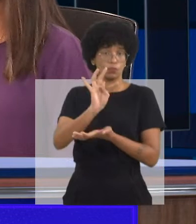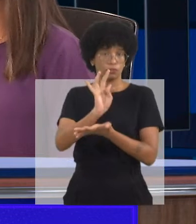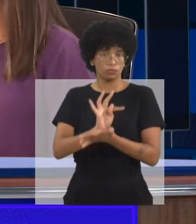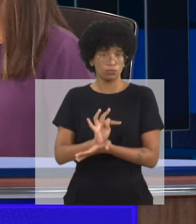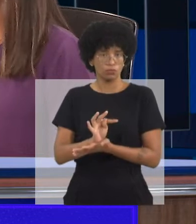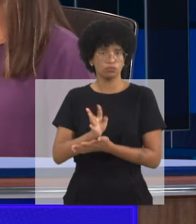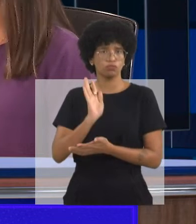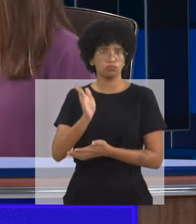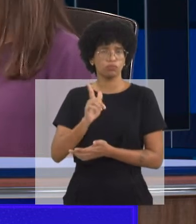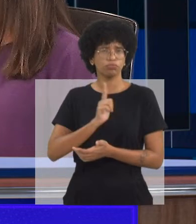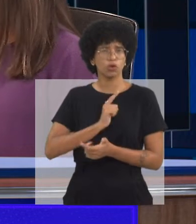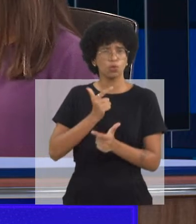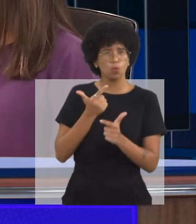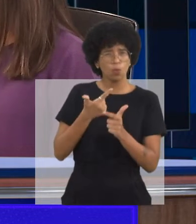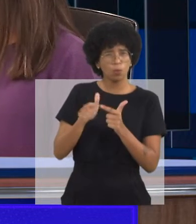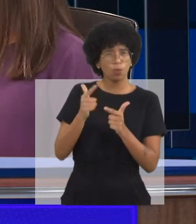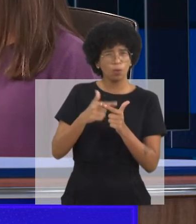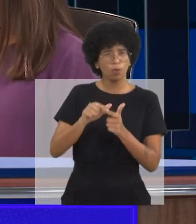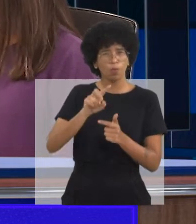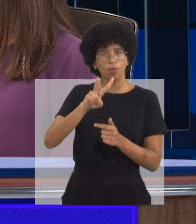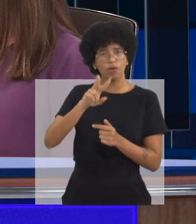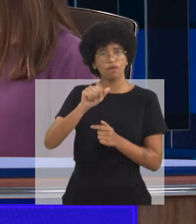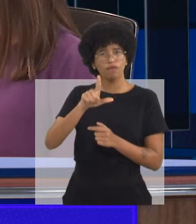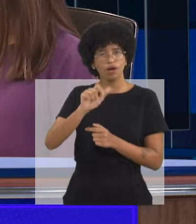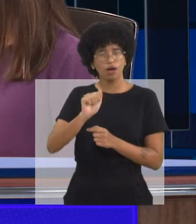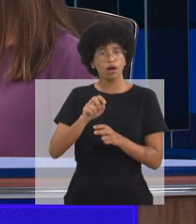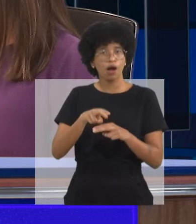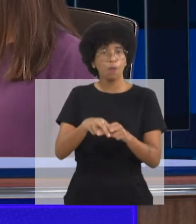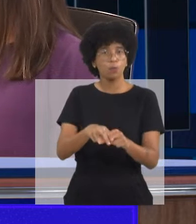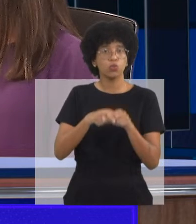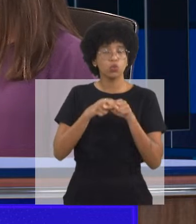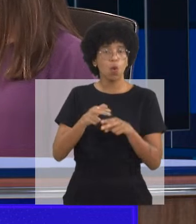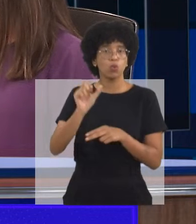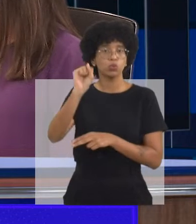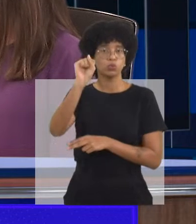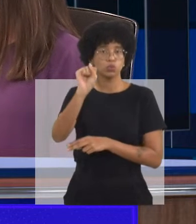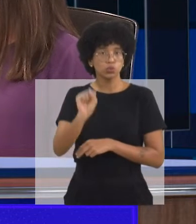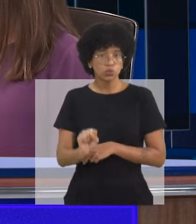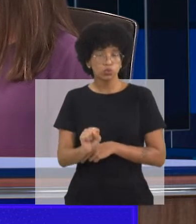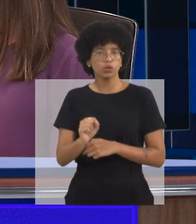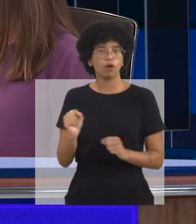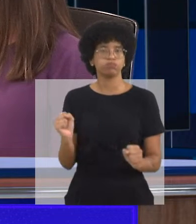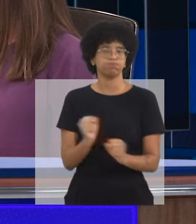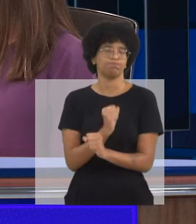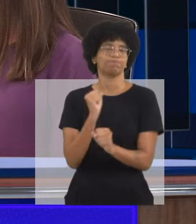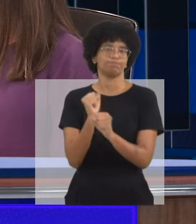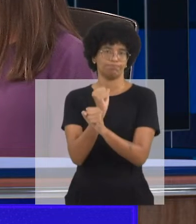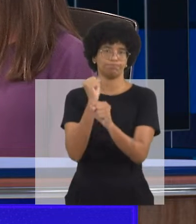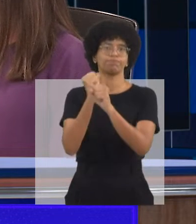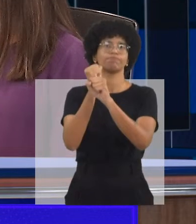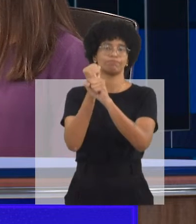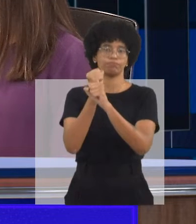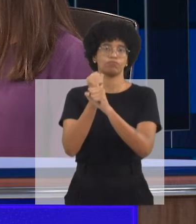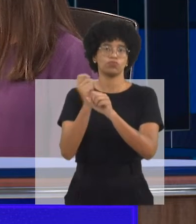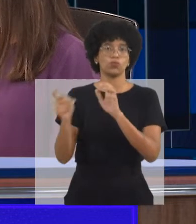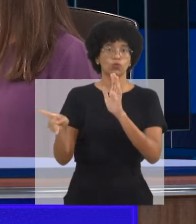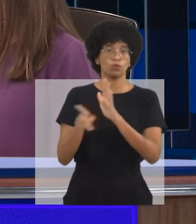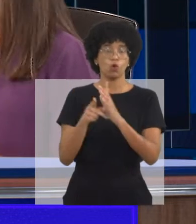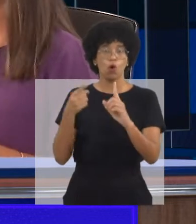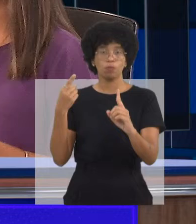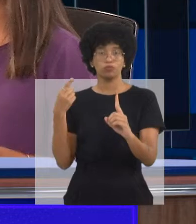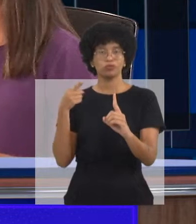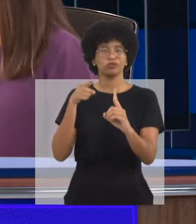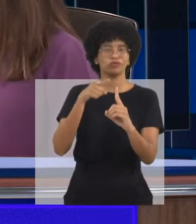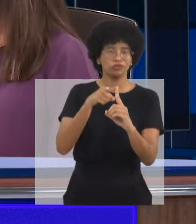Dutra, Maranhão, também 400 vagas semanais de atendimento. 400 vagas. Isso,